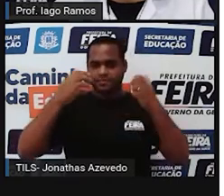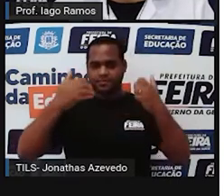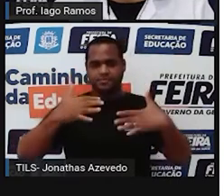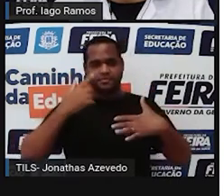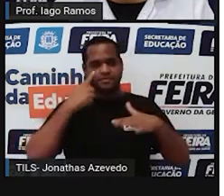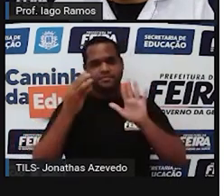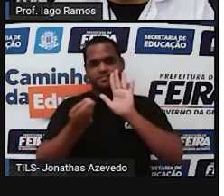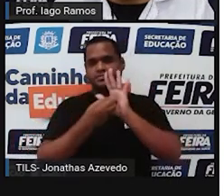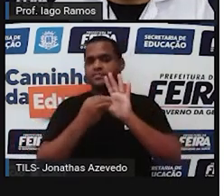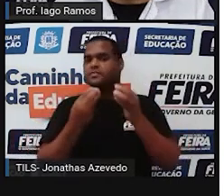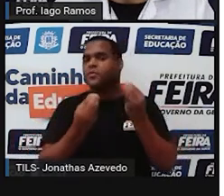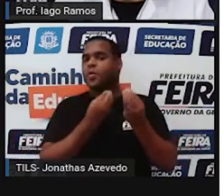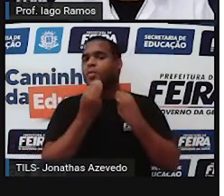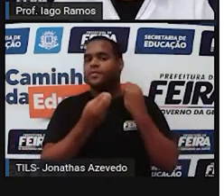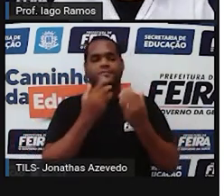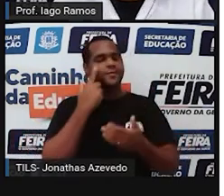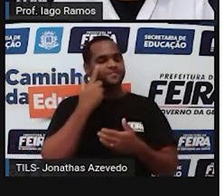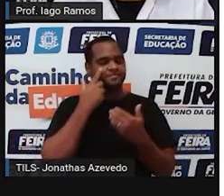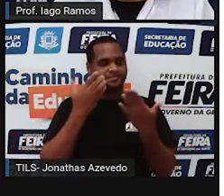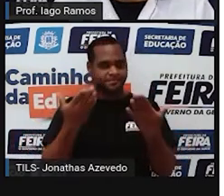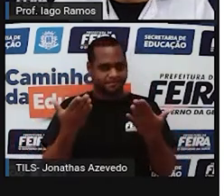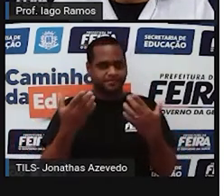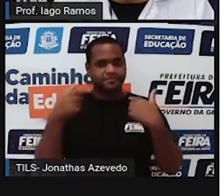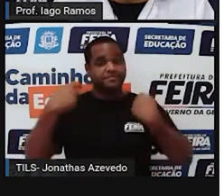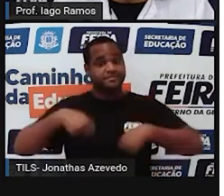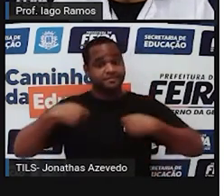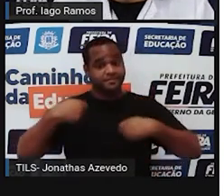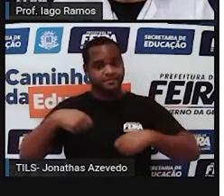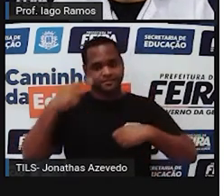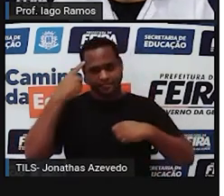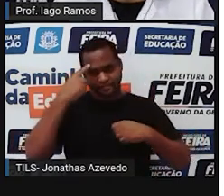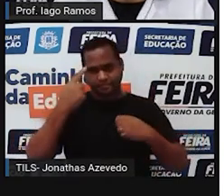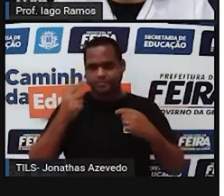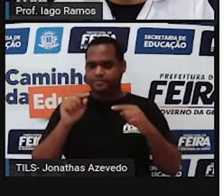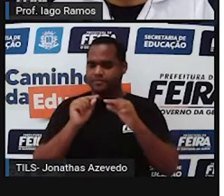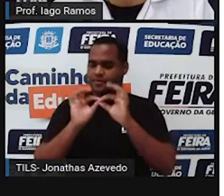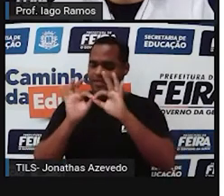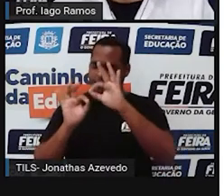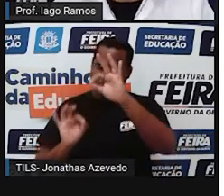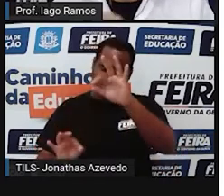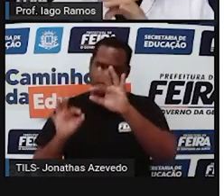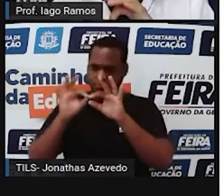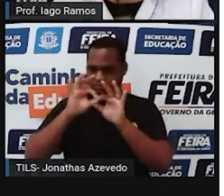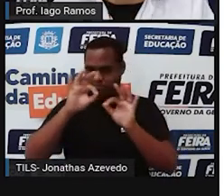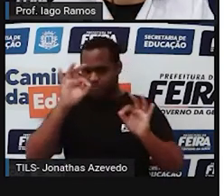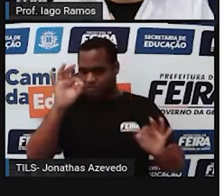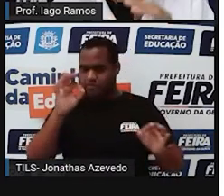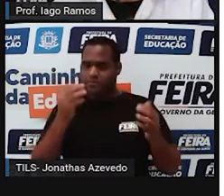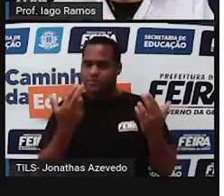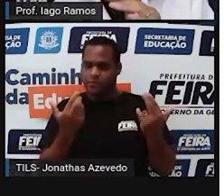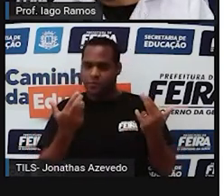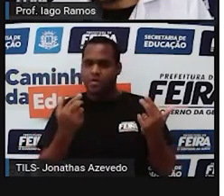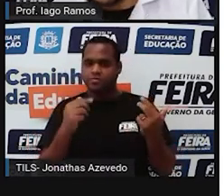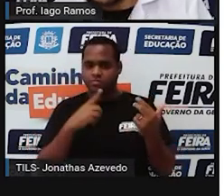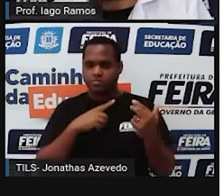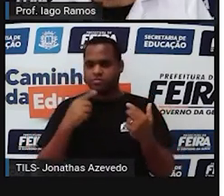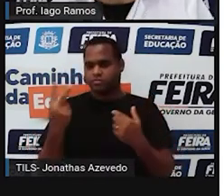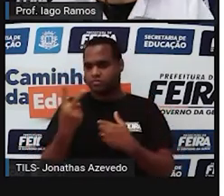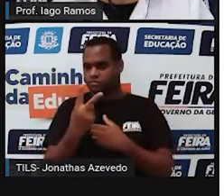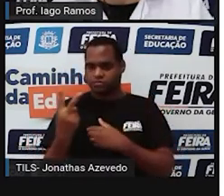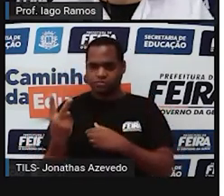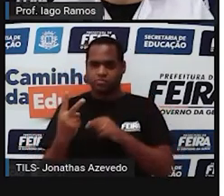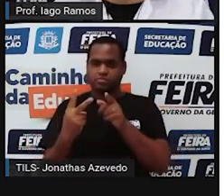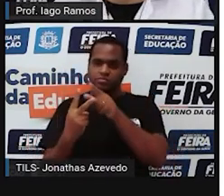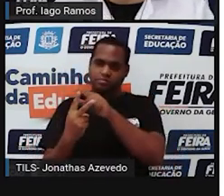ser colocada da seguinte maneira ó deve estar a uma mesma distância das outras duas cordas